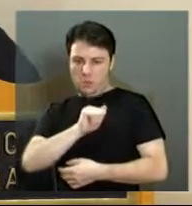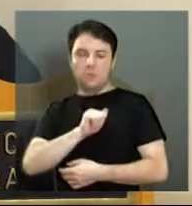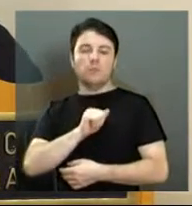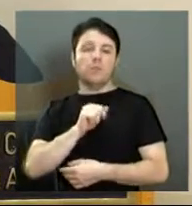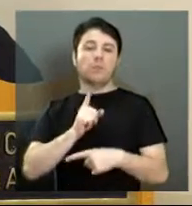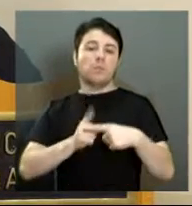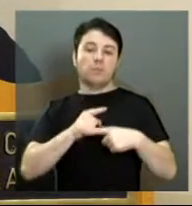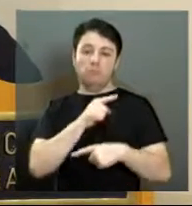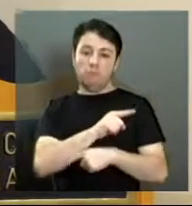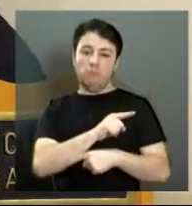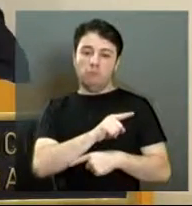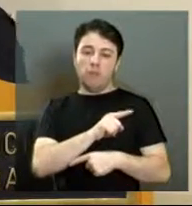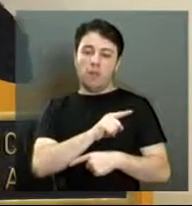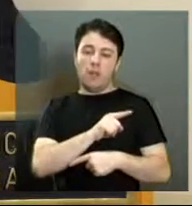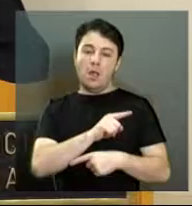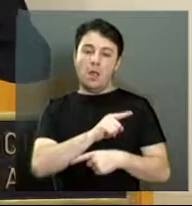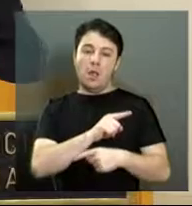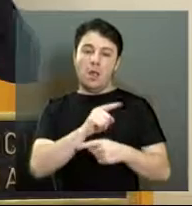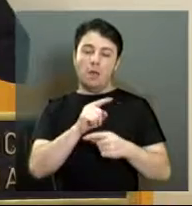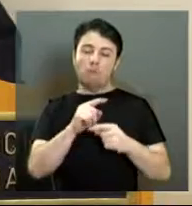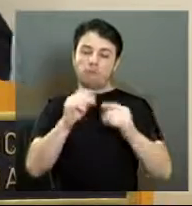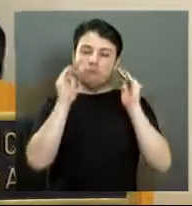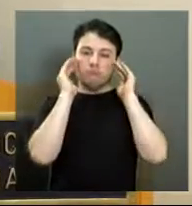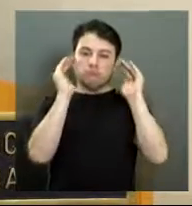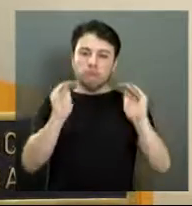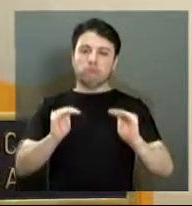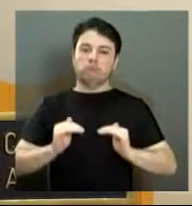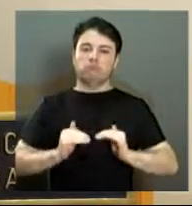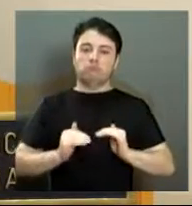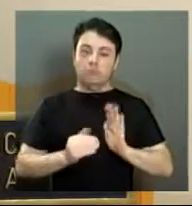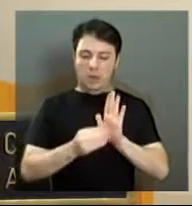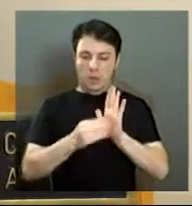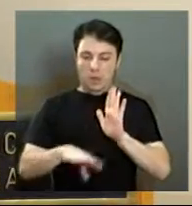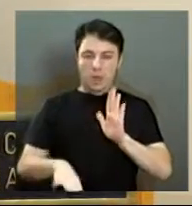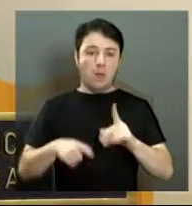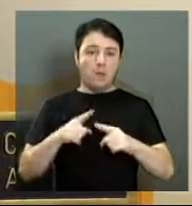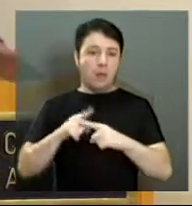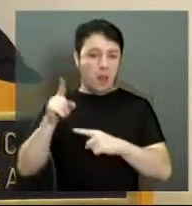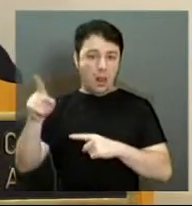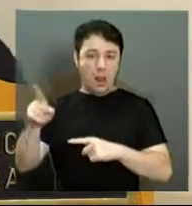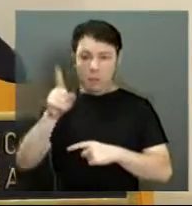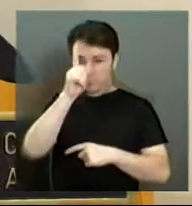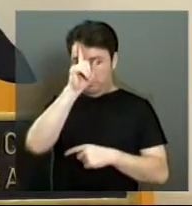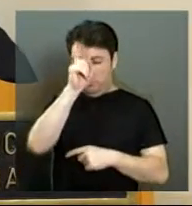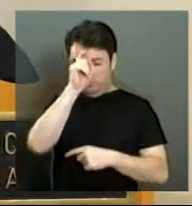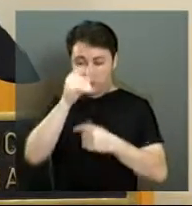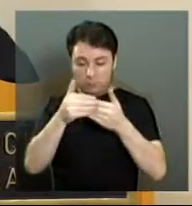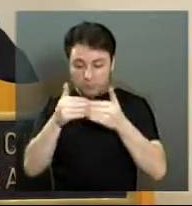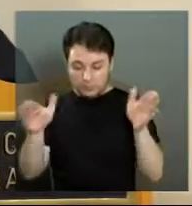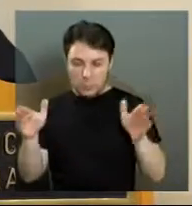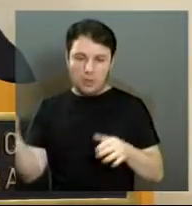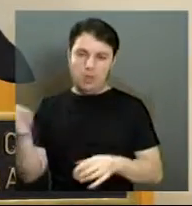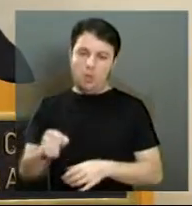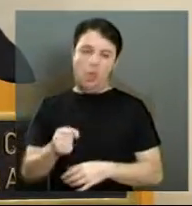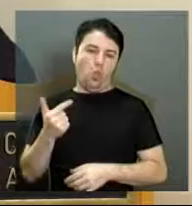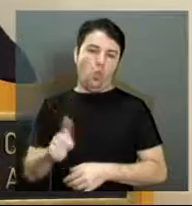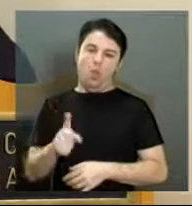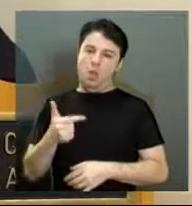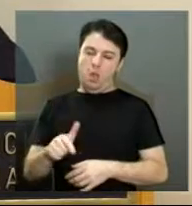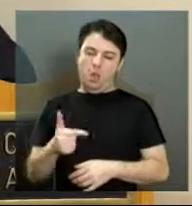por estar atendendo essa indicação nossa, essa reivindicação lá, que desde quando inaugurou o posto se não tem o profissional lá,